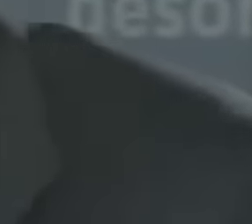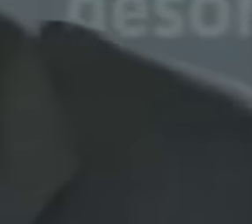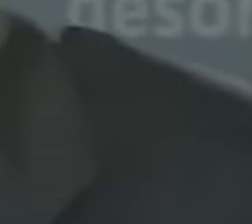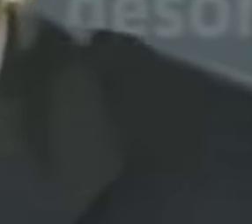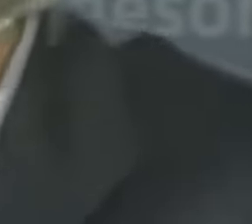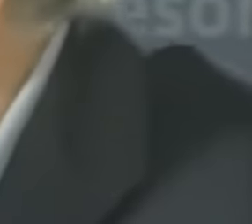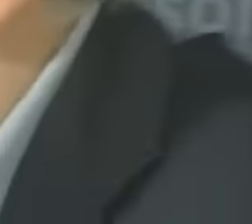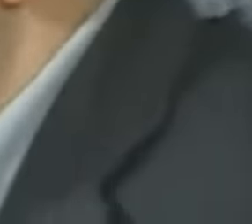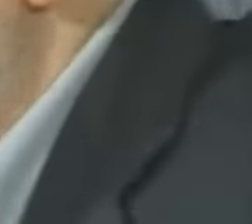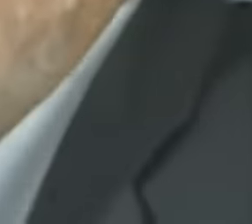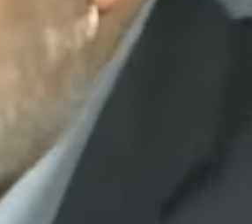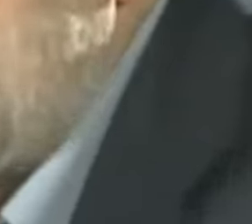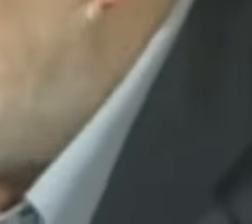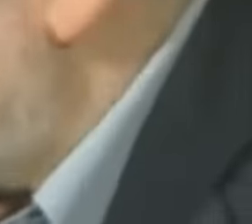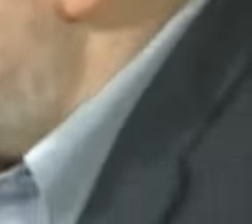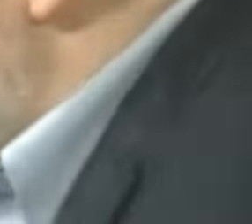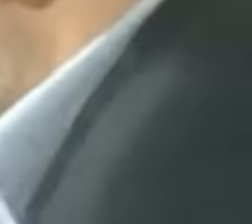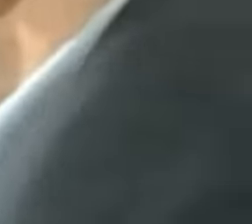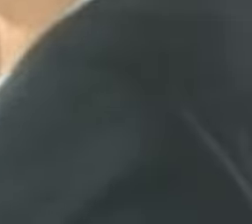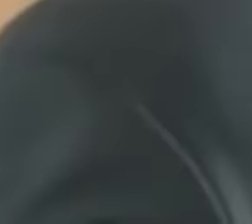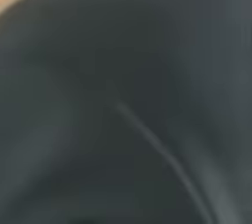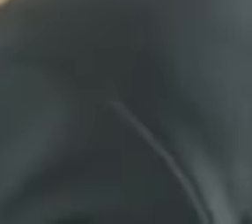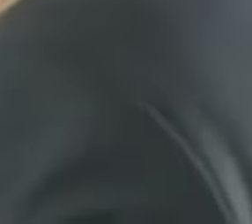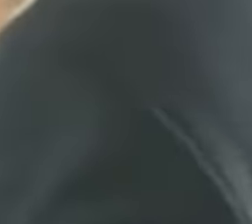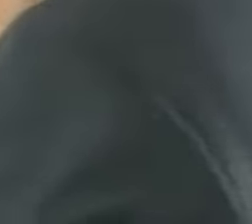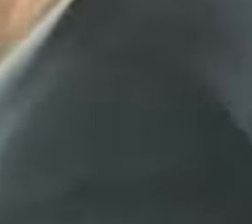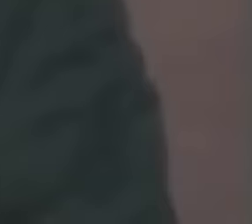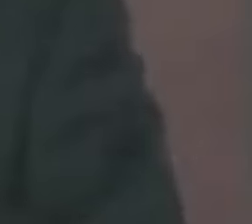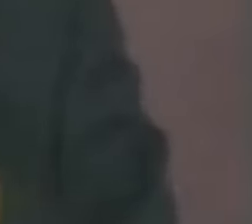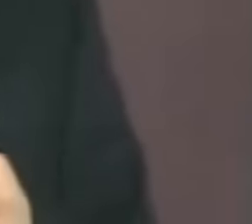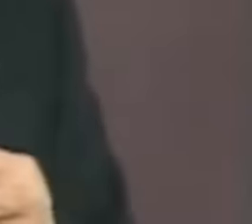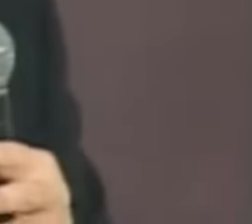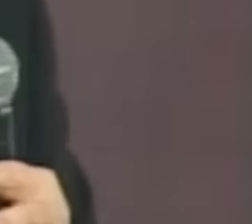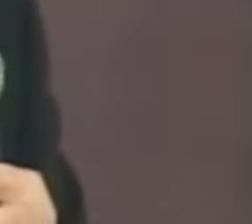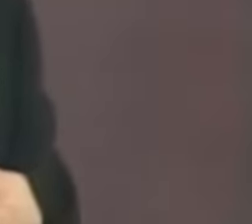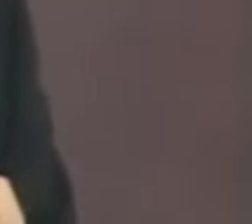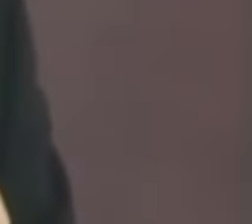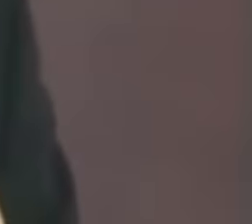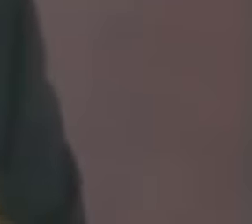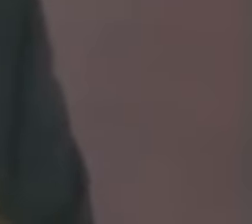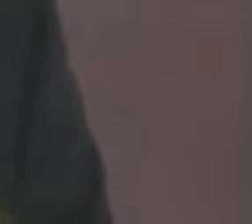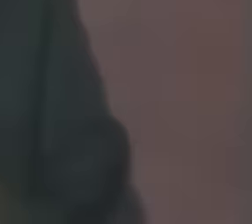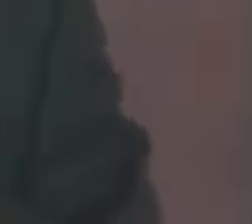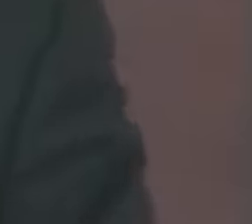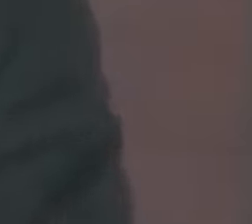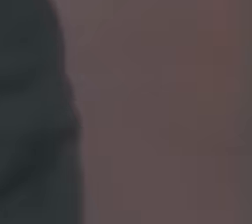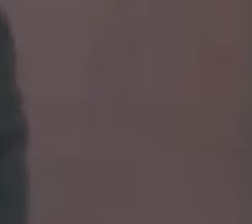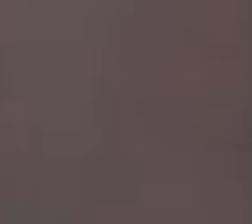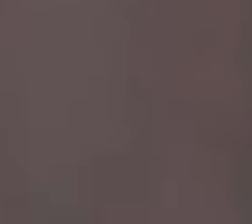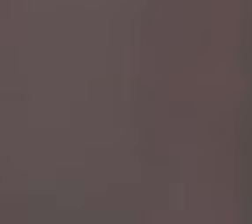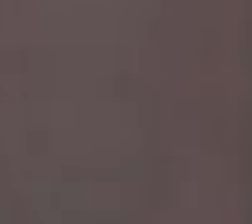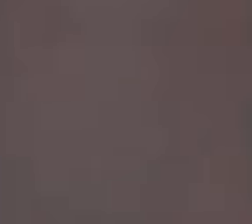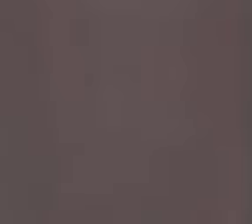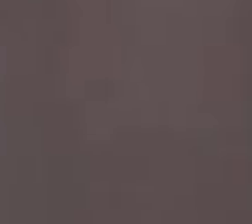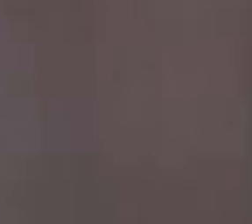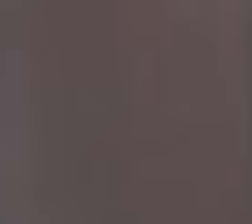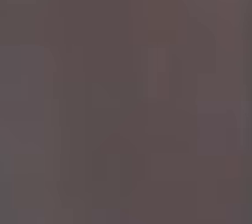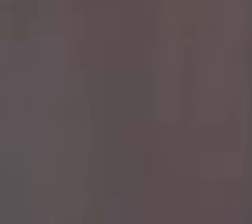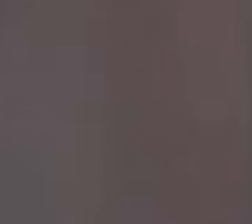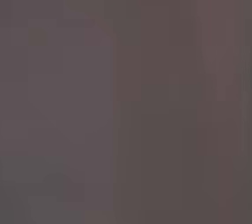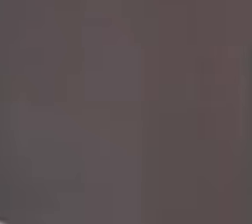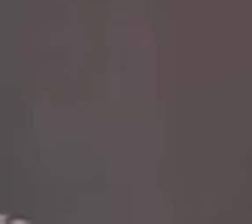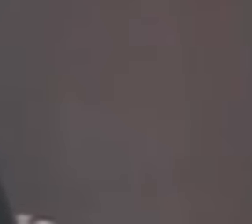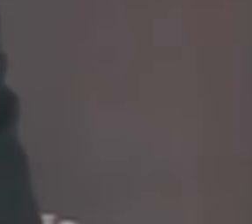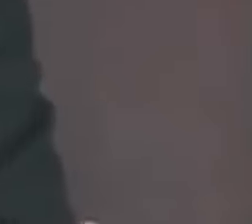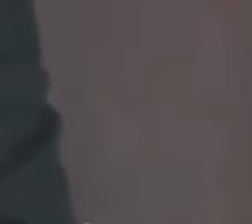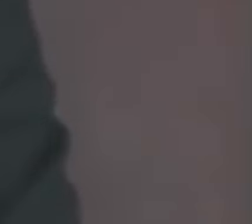felicidade só para se livrar daquela sensação horrorosa de iminência de tragédia isso faz parte e é a causa